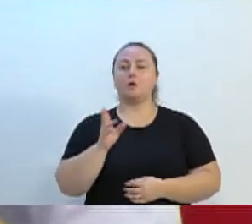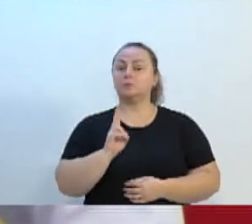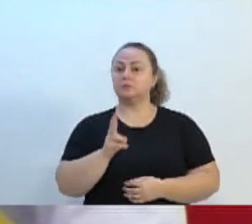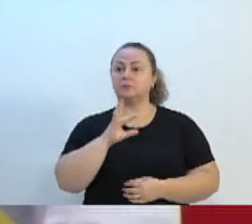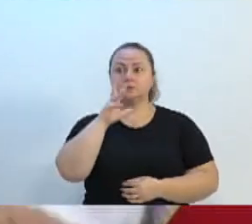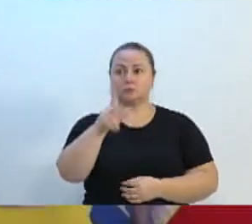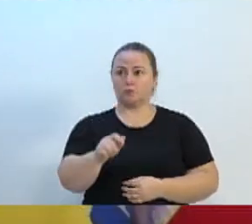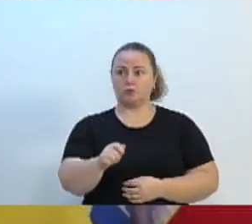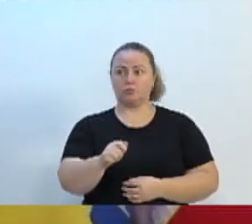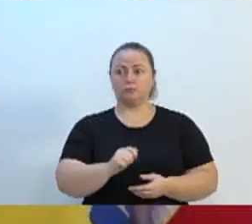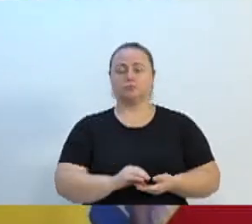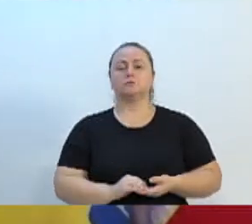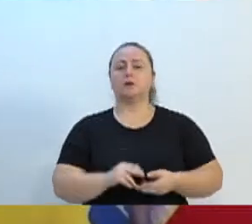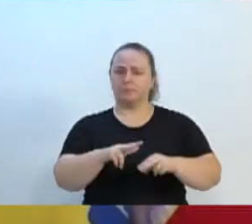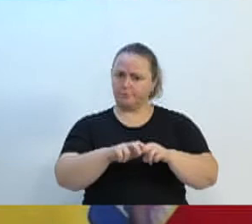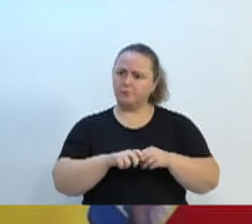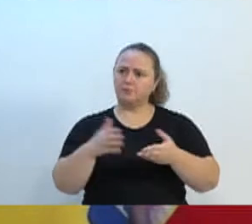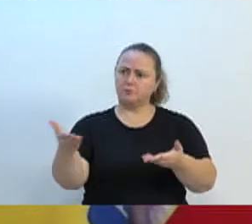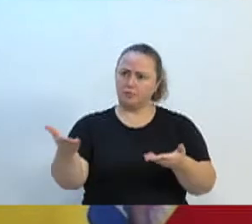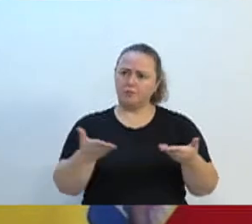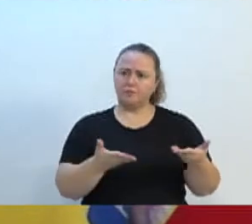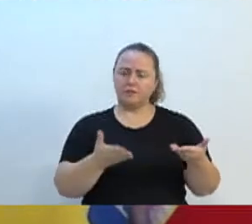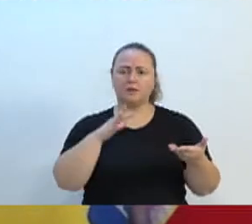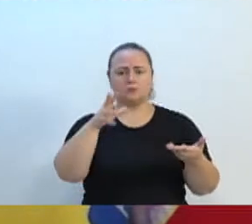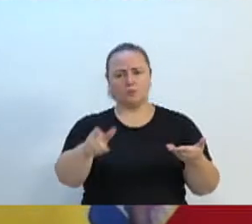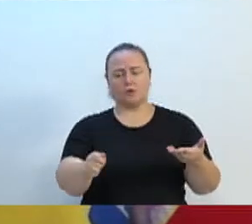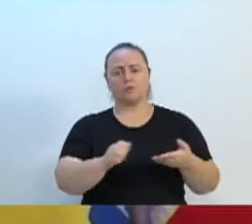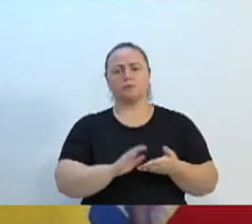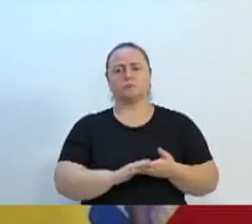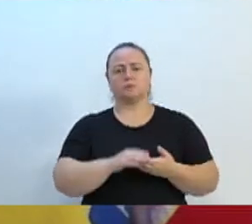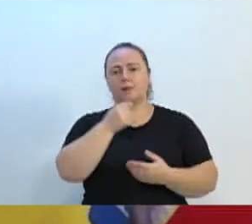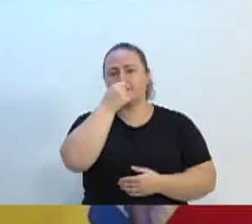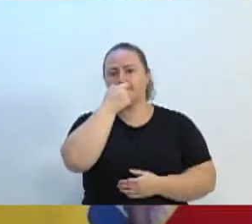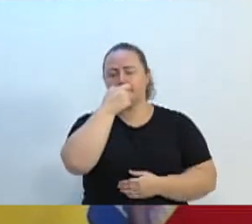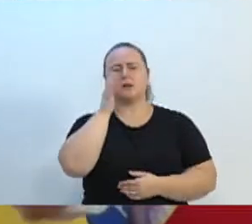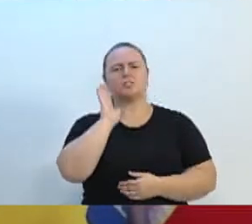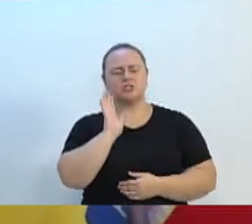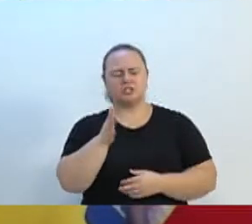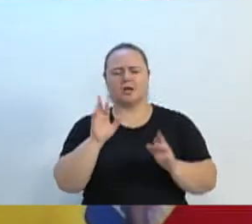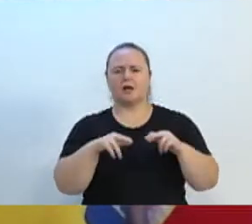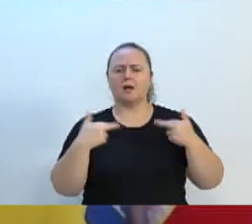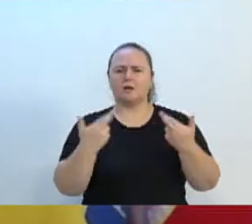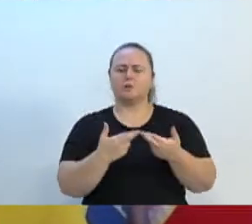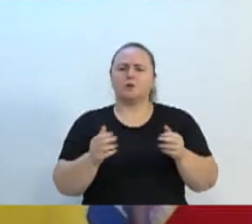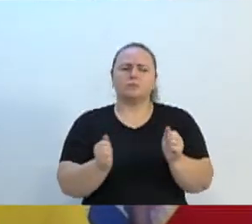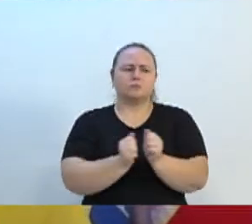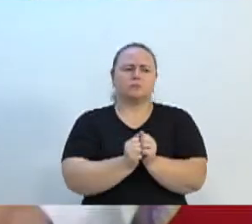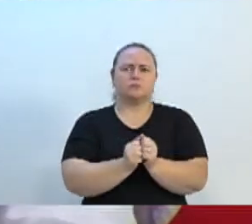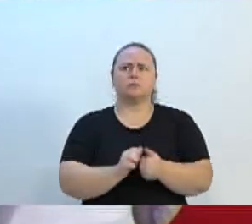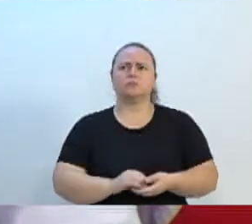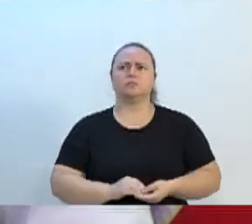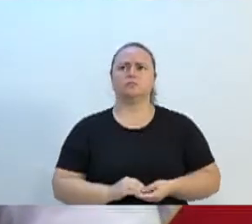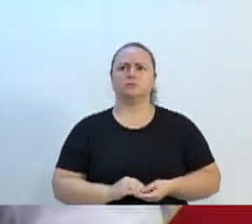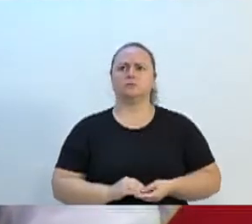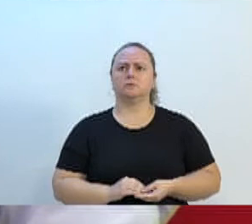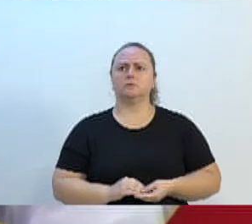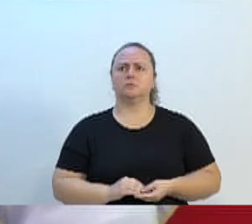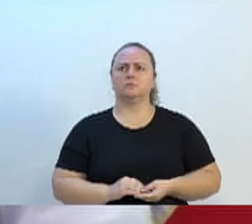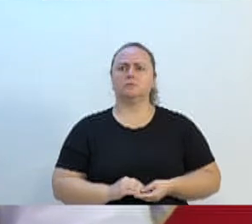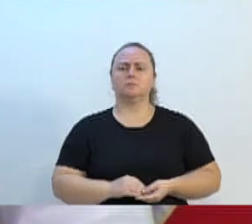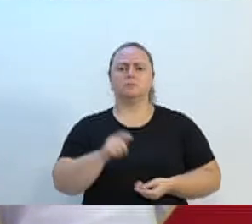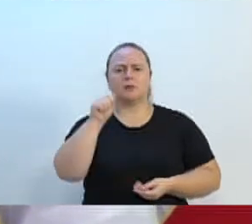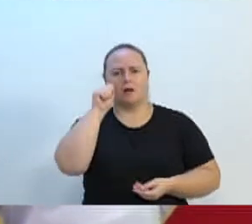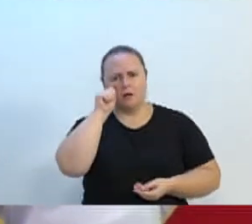é todos. Tanto que convidei todos. O Becker também já foi numa reunião lá com a senhora do Becker, esteve lá na reunião. Todos foram convidados. O Becker já